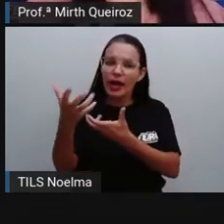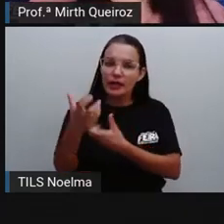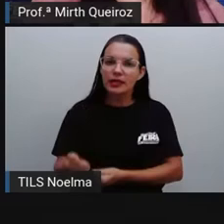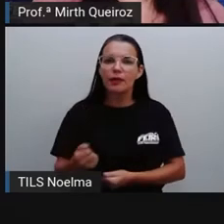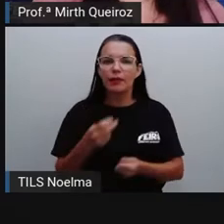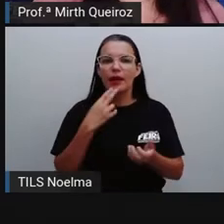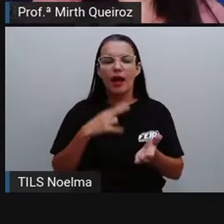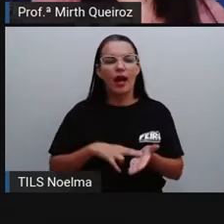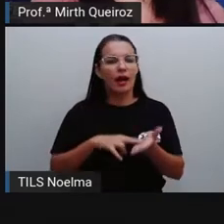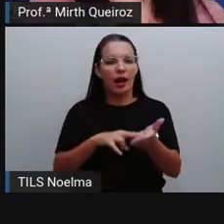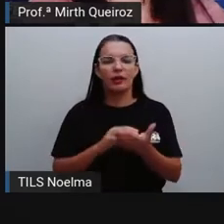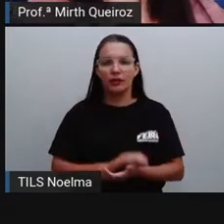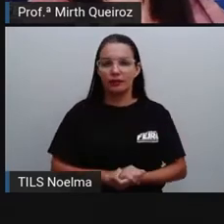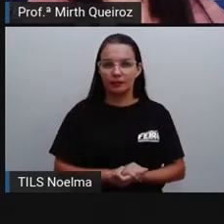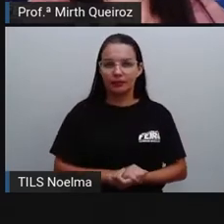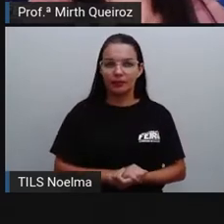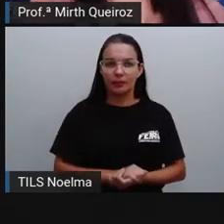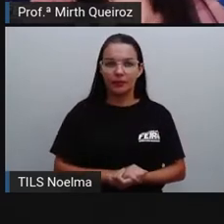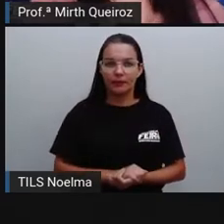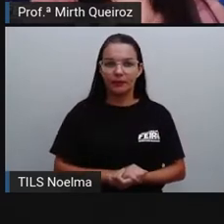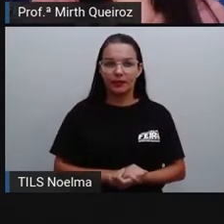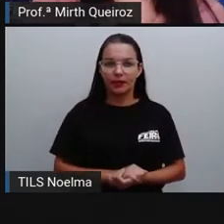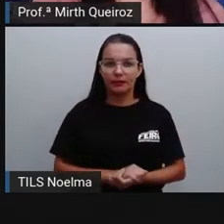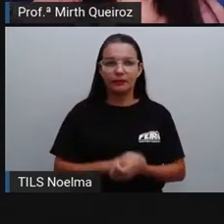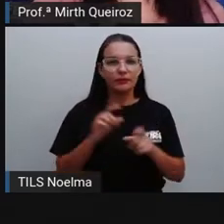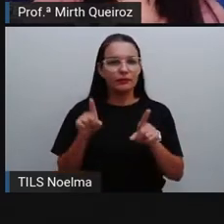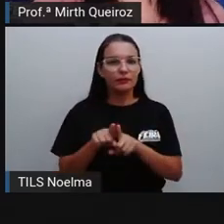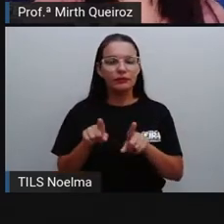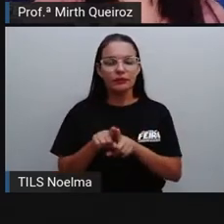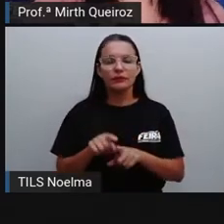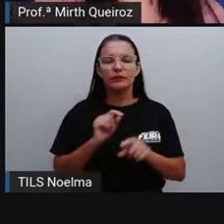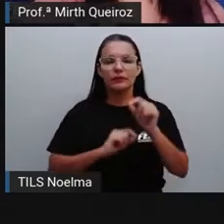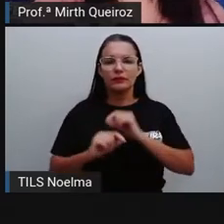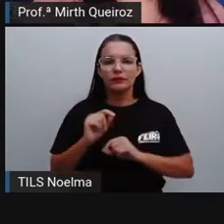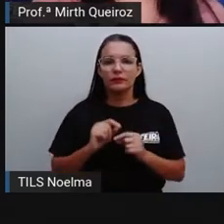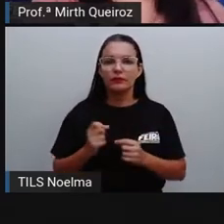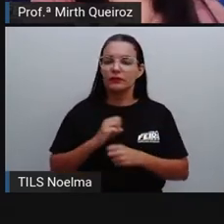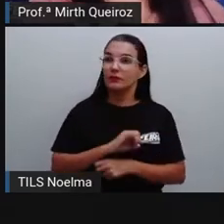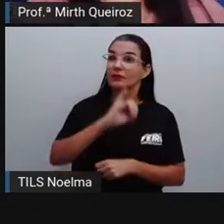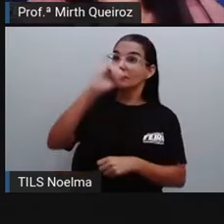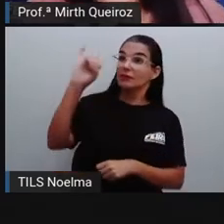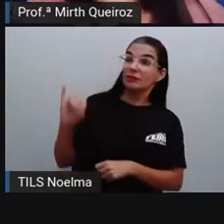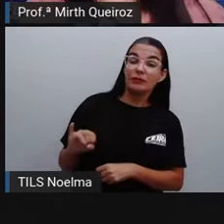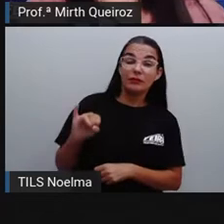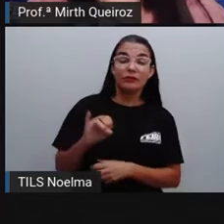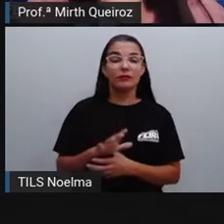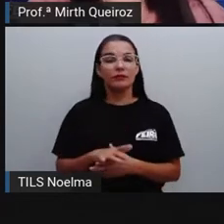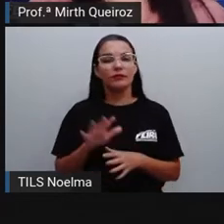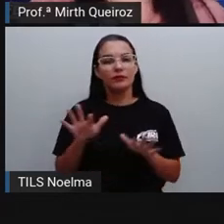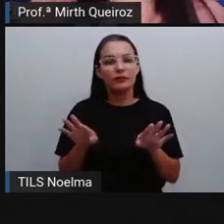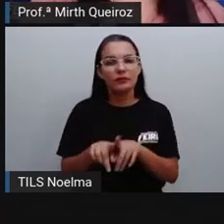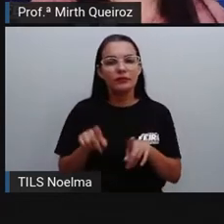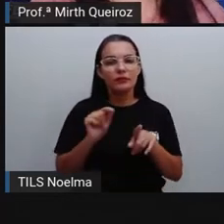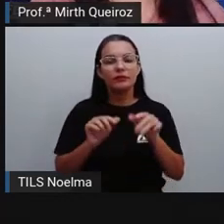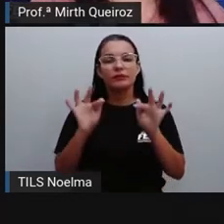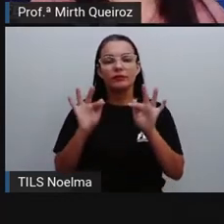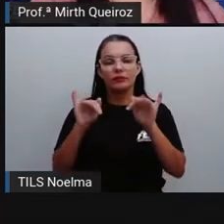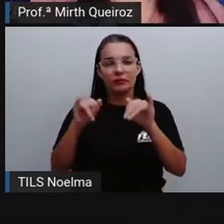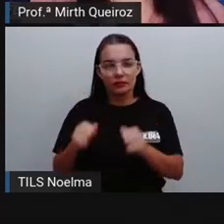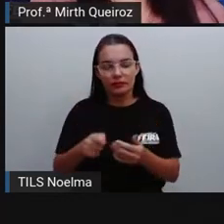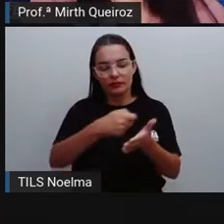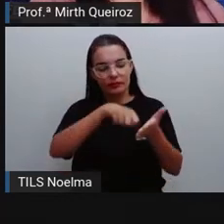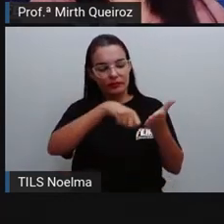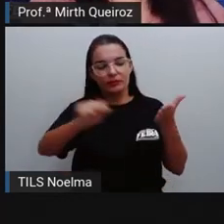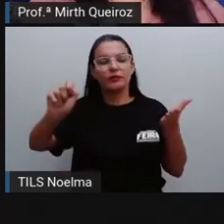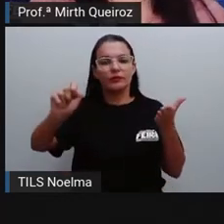texto, que é a carta em si, e a saudação. E no final aí, a assinatura.